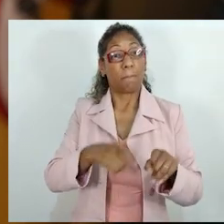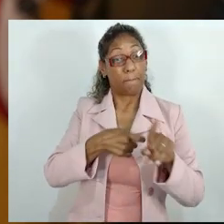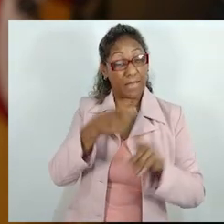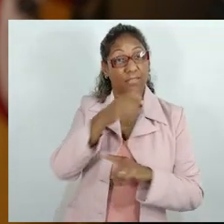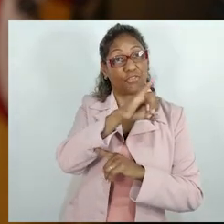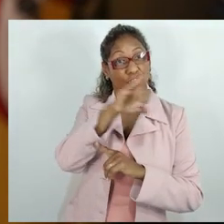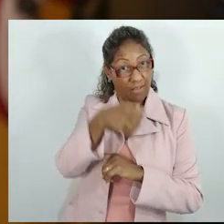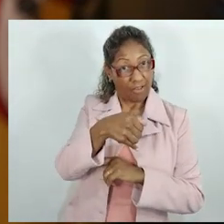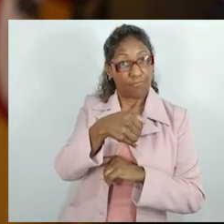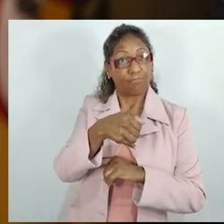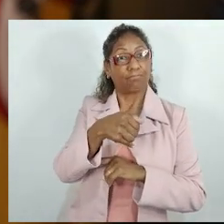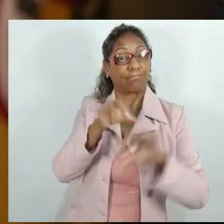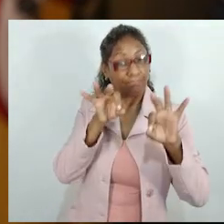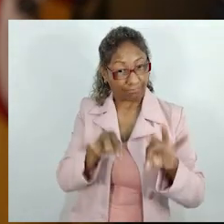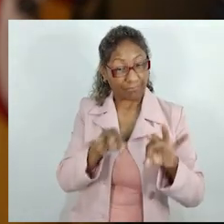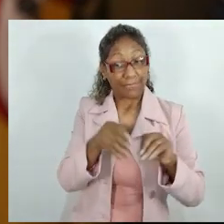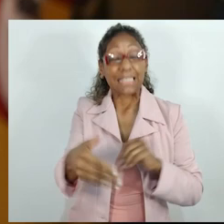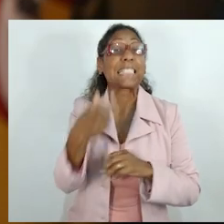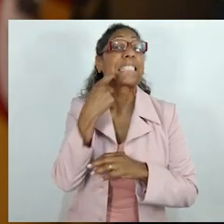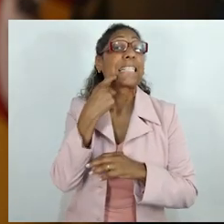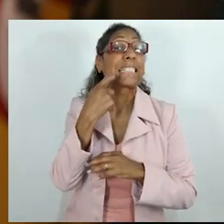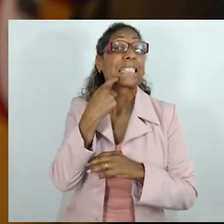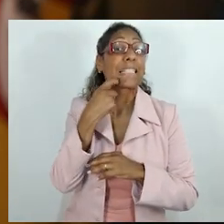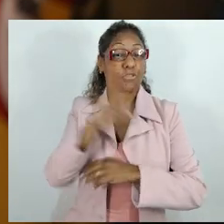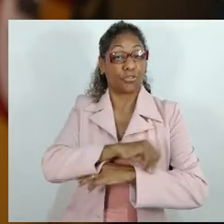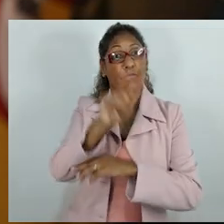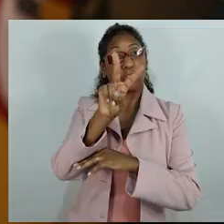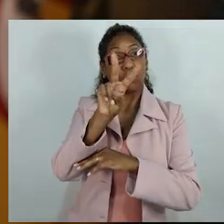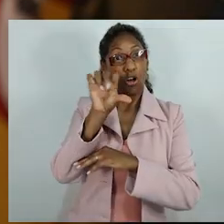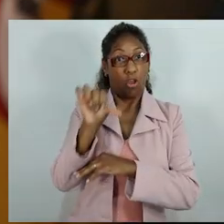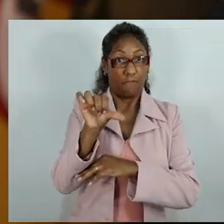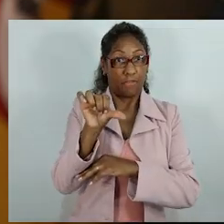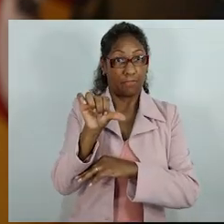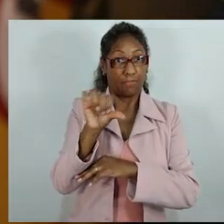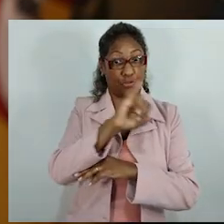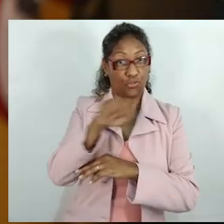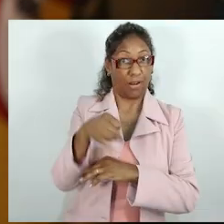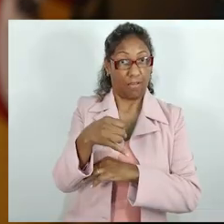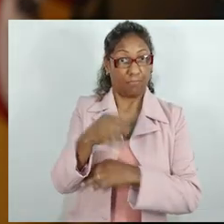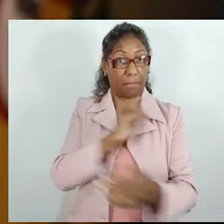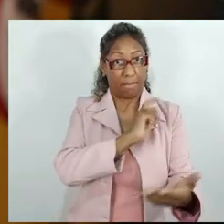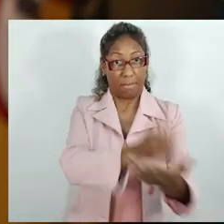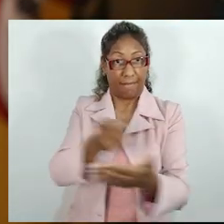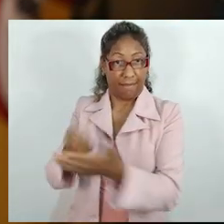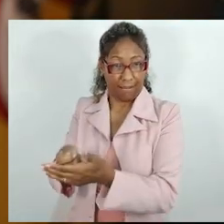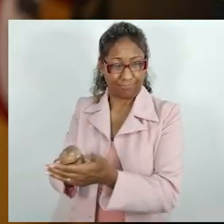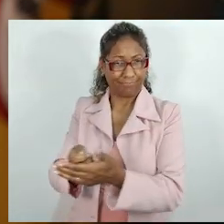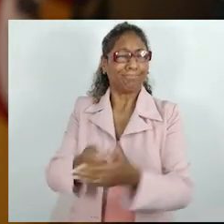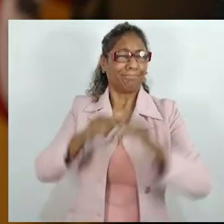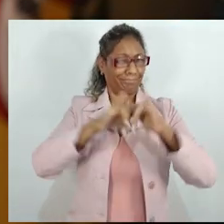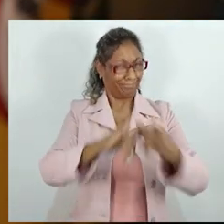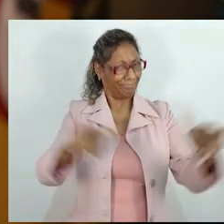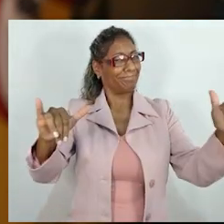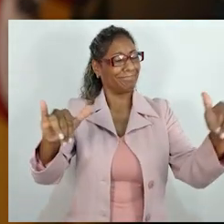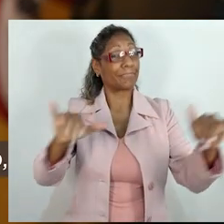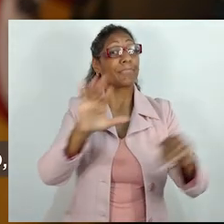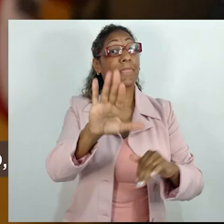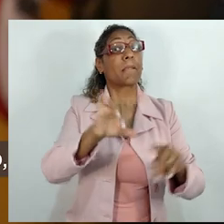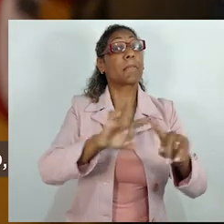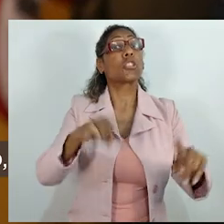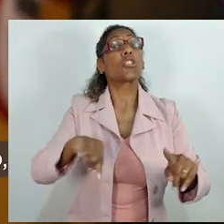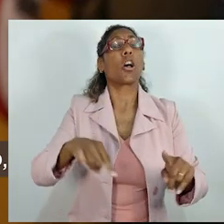janeiro dos nossos servidores na próxima sexta-feira, dia 29. Mas, além disso, e esta é a grande notícia,